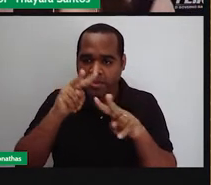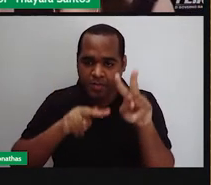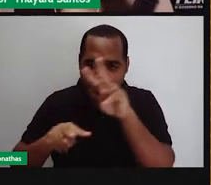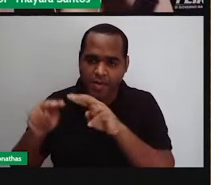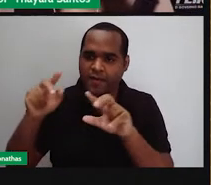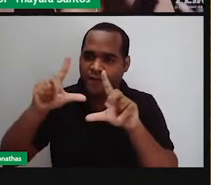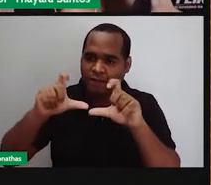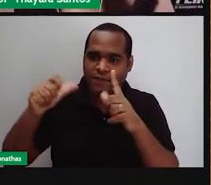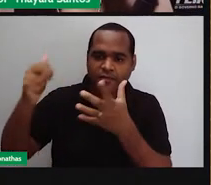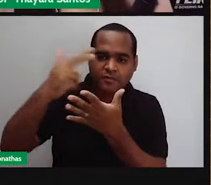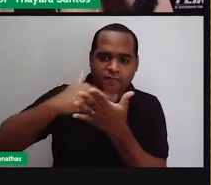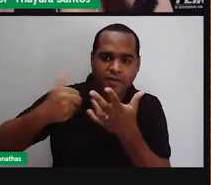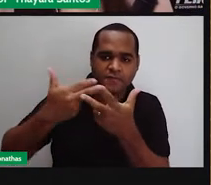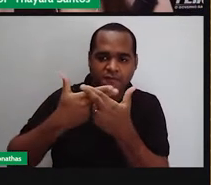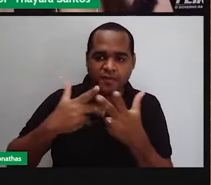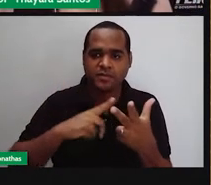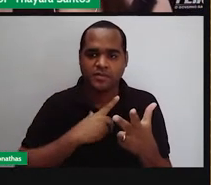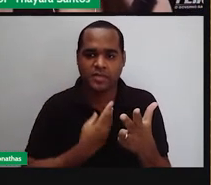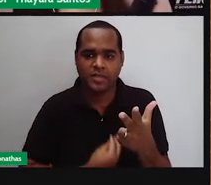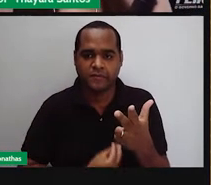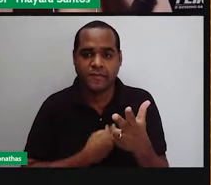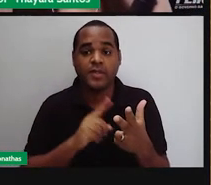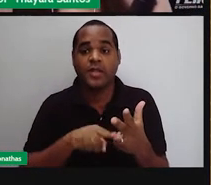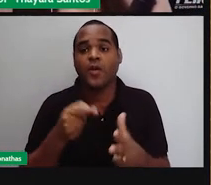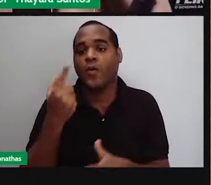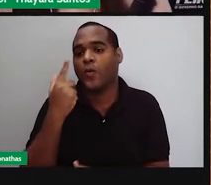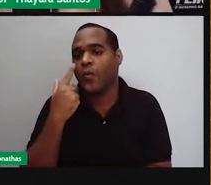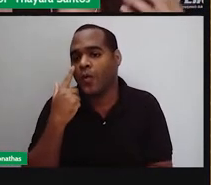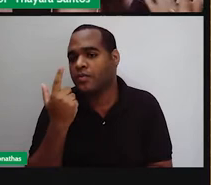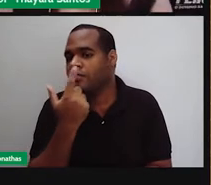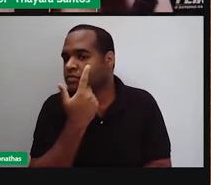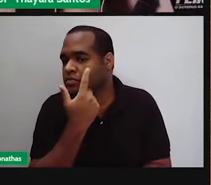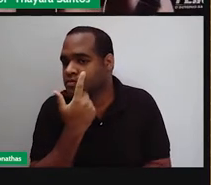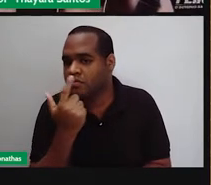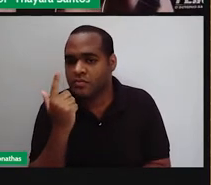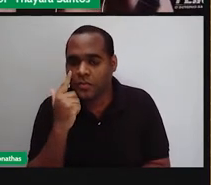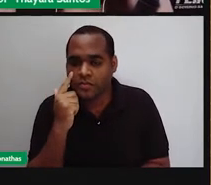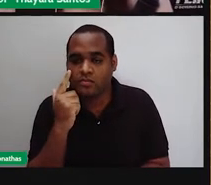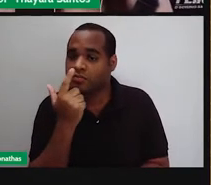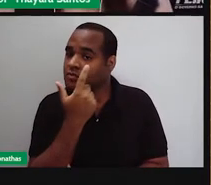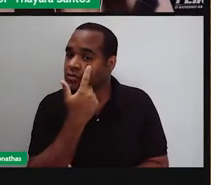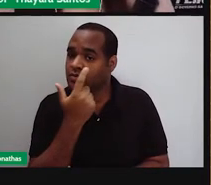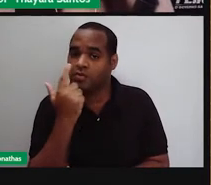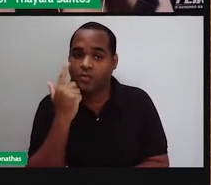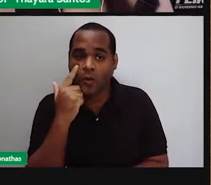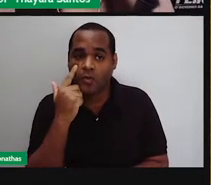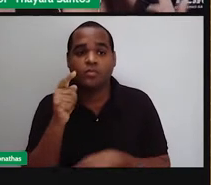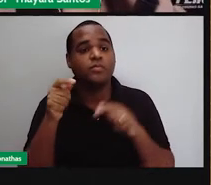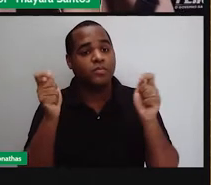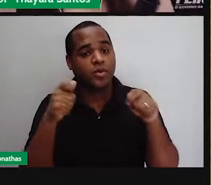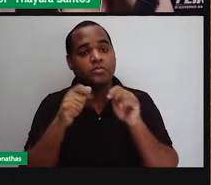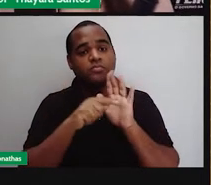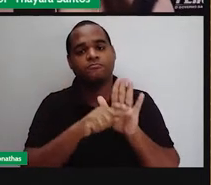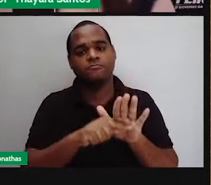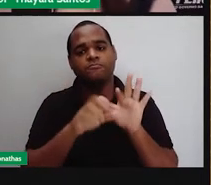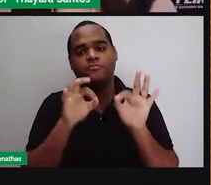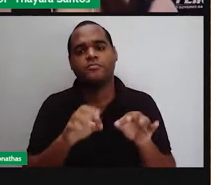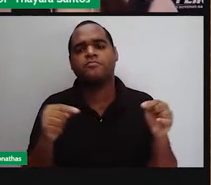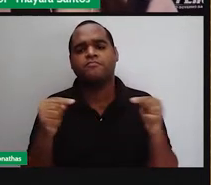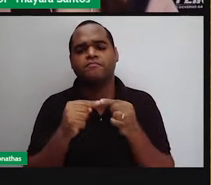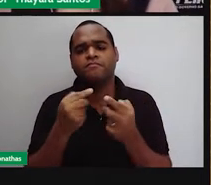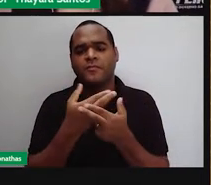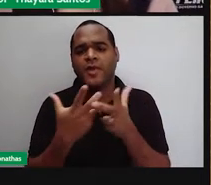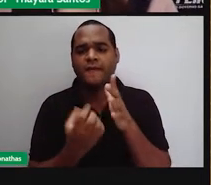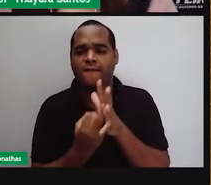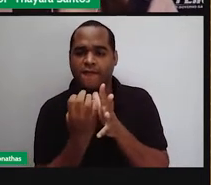luminoso e promover a percepção das imagens. O órgão que vai ser responsável por fazer isso é justamente o olho. E esse